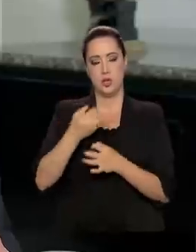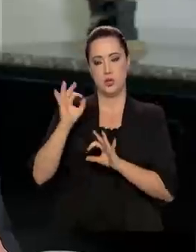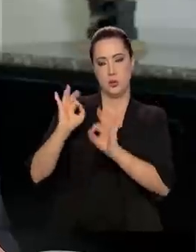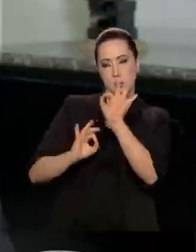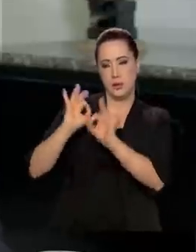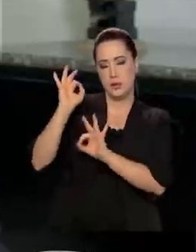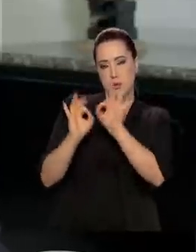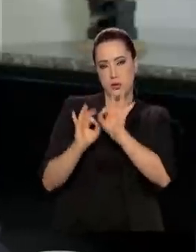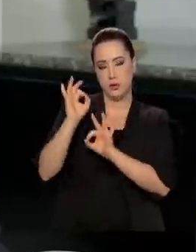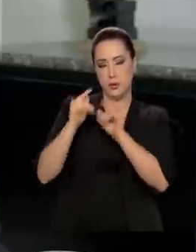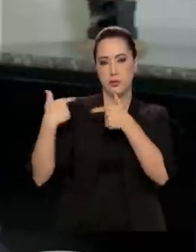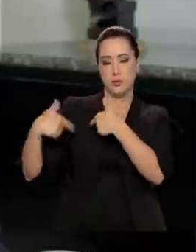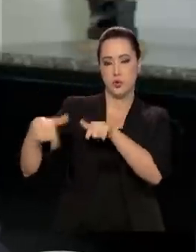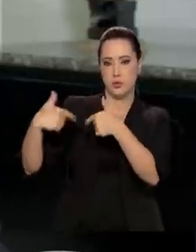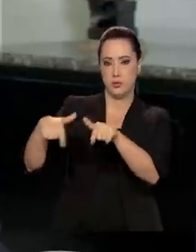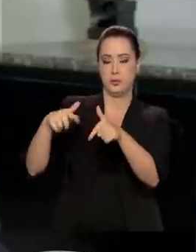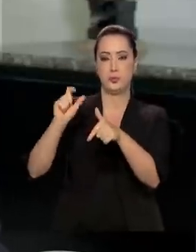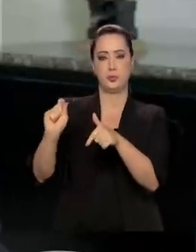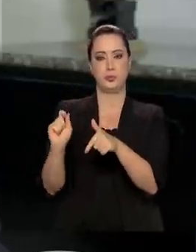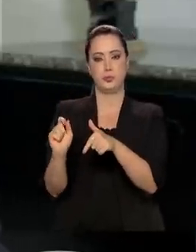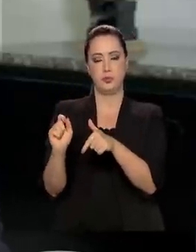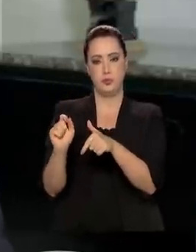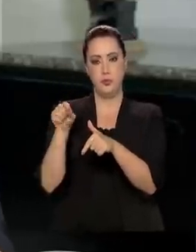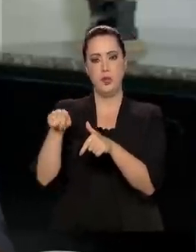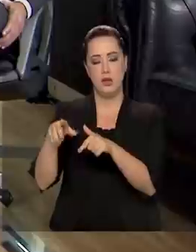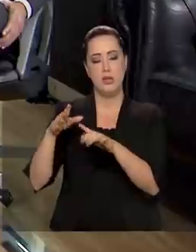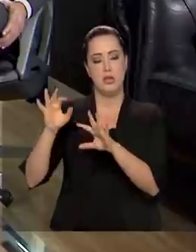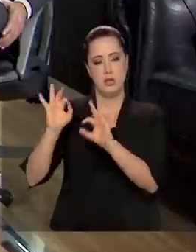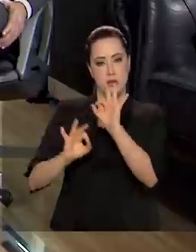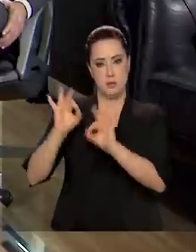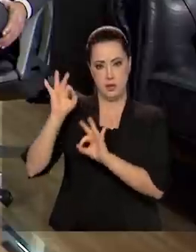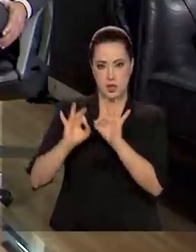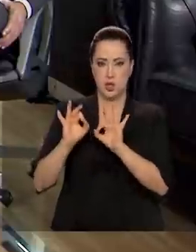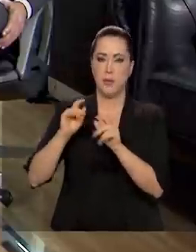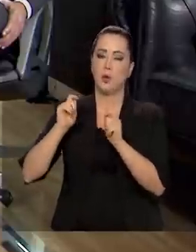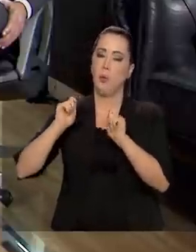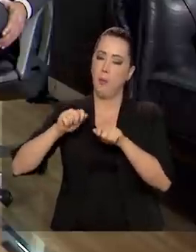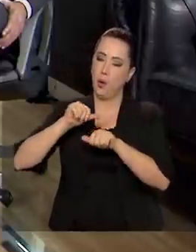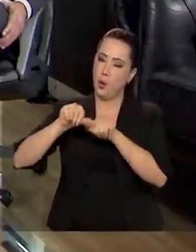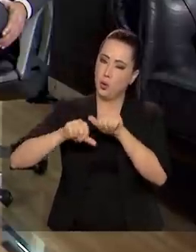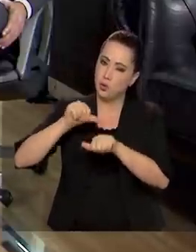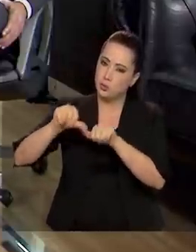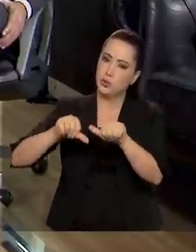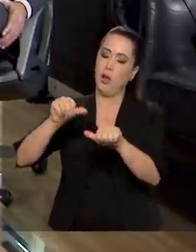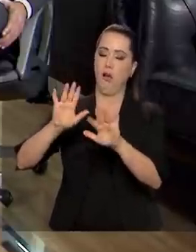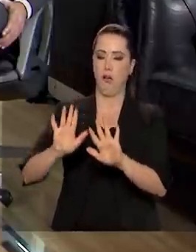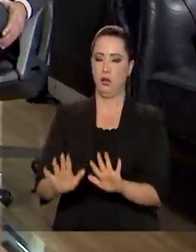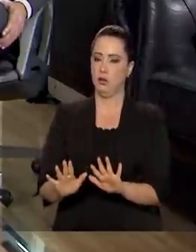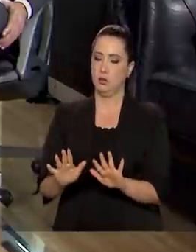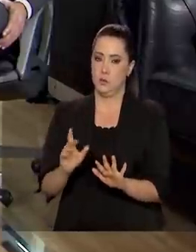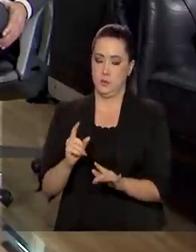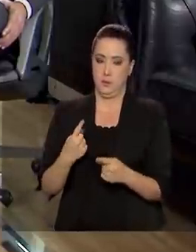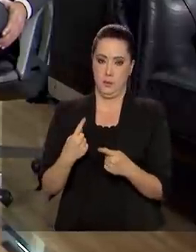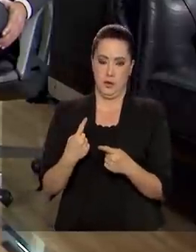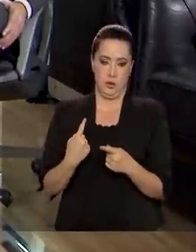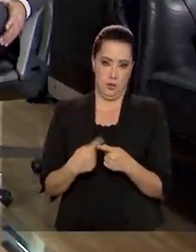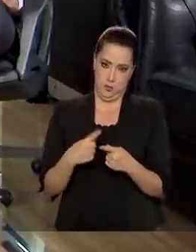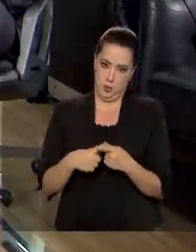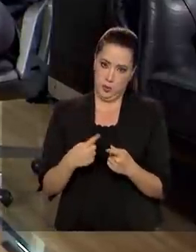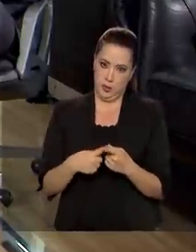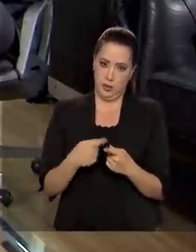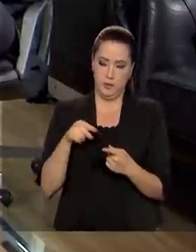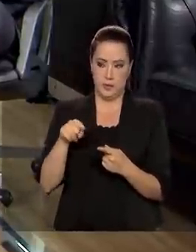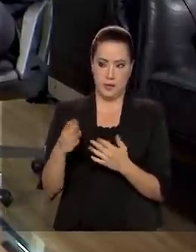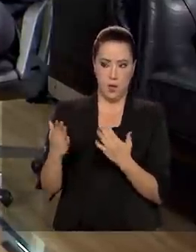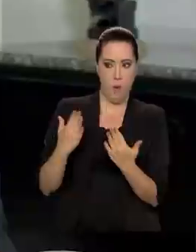plano de operacionalização. Não, esse cronograma, ele é mutável, porque você faz a